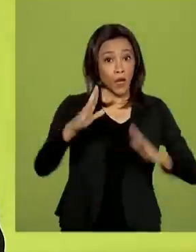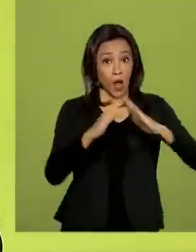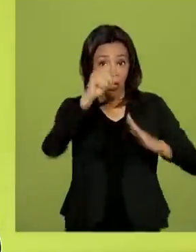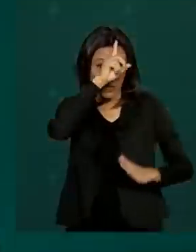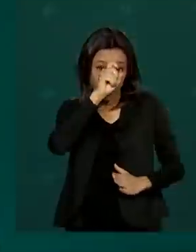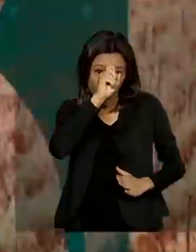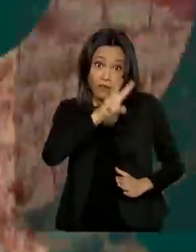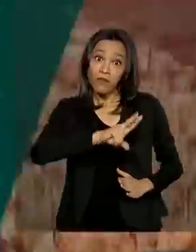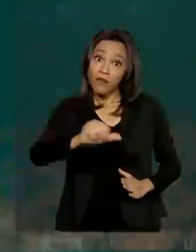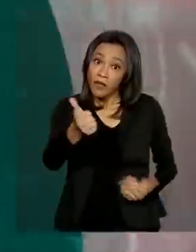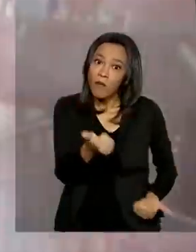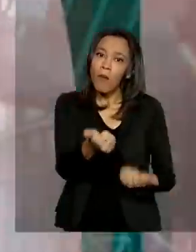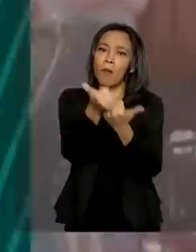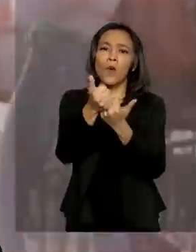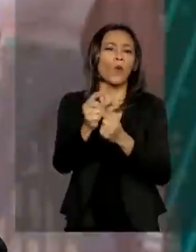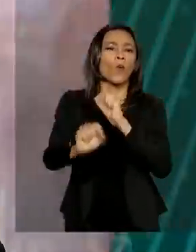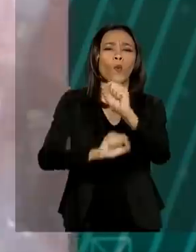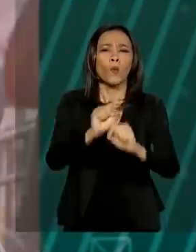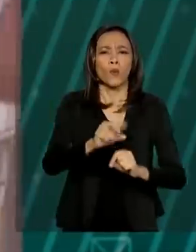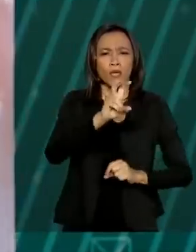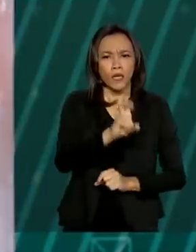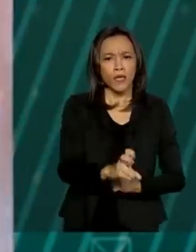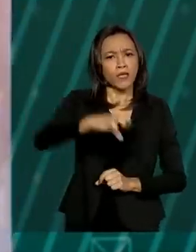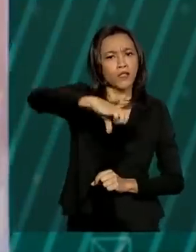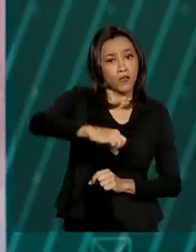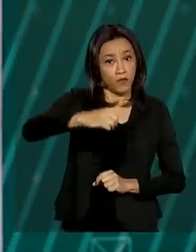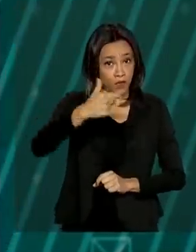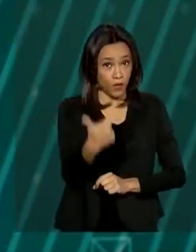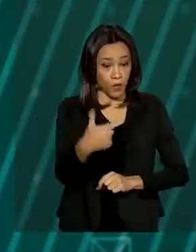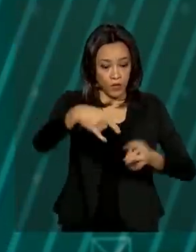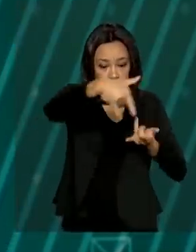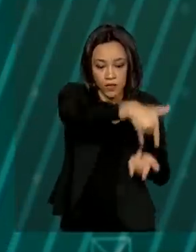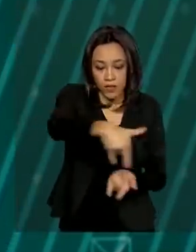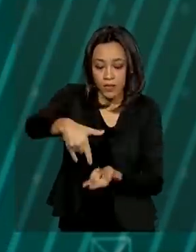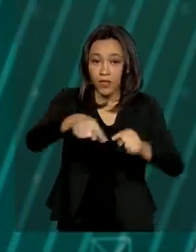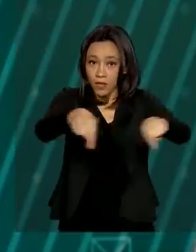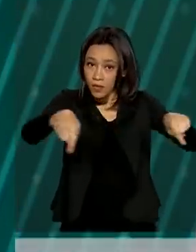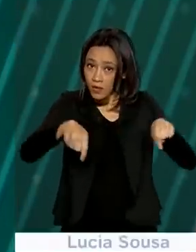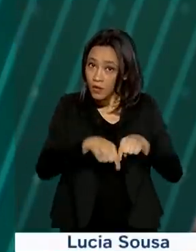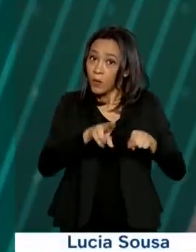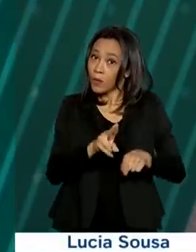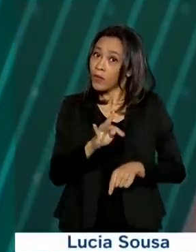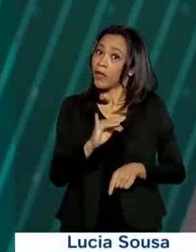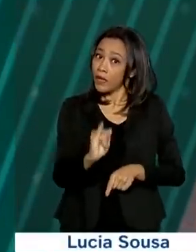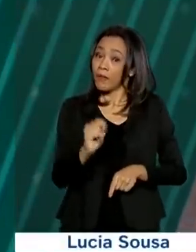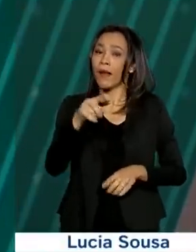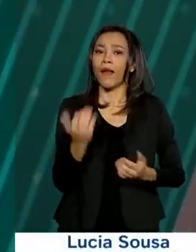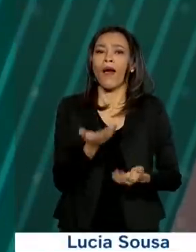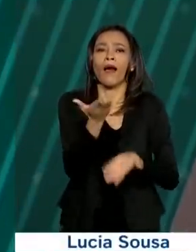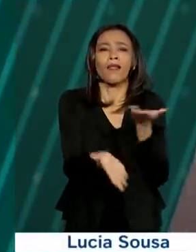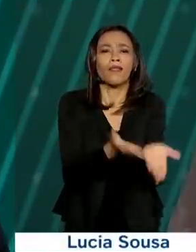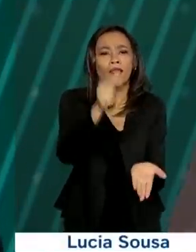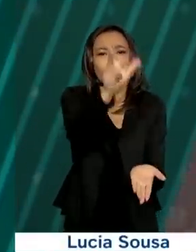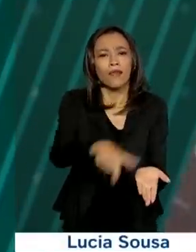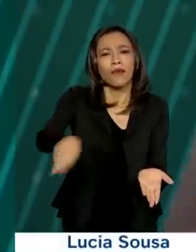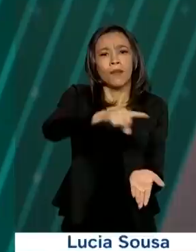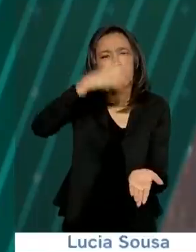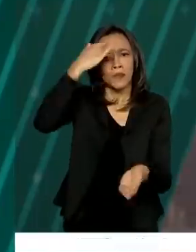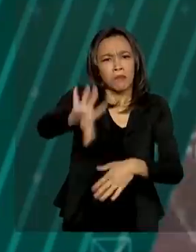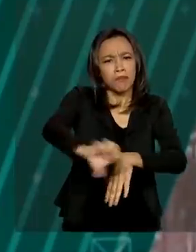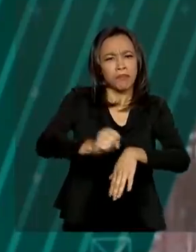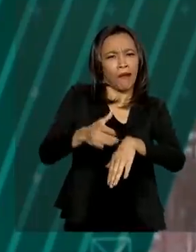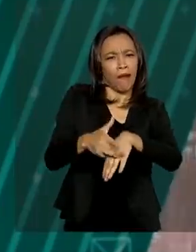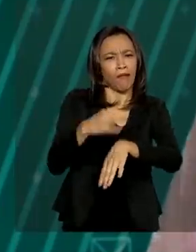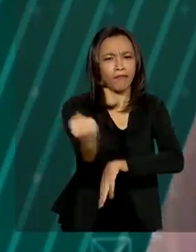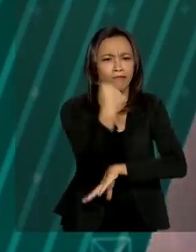hospitais vão ganhar um reforço de mais 592 leitos de UTI para atender pacientes graves da Covid-19.